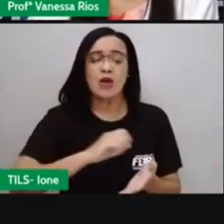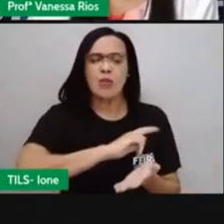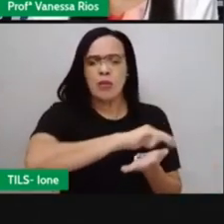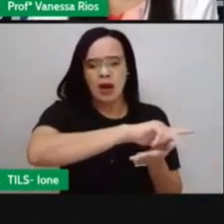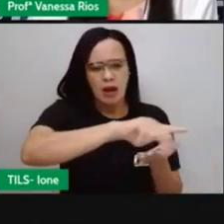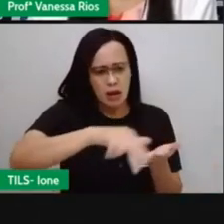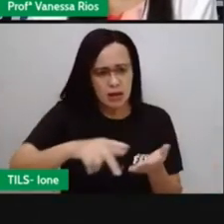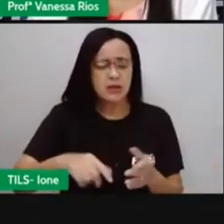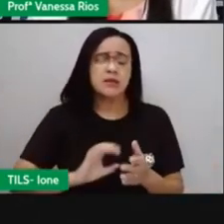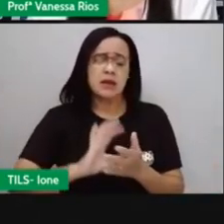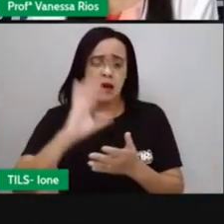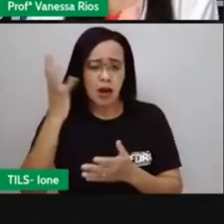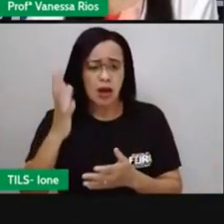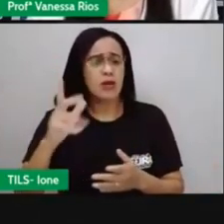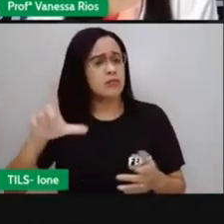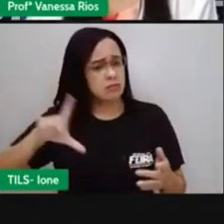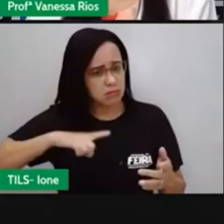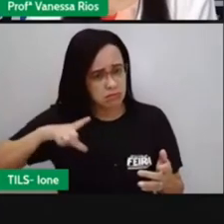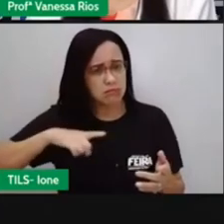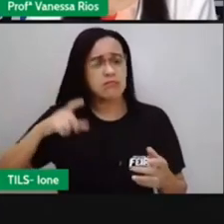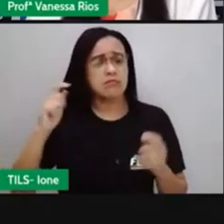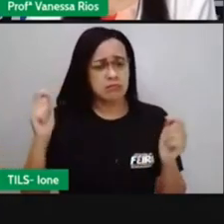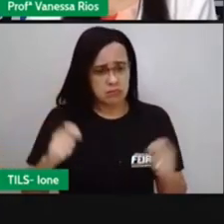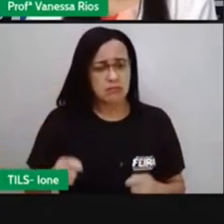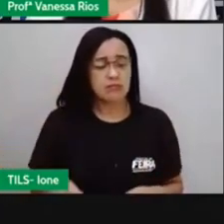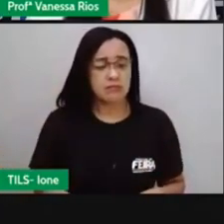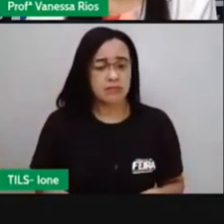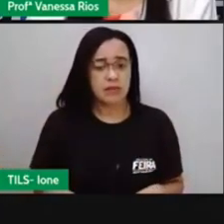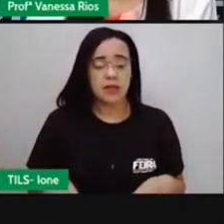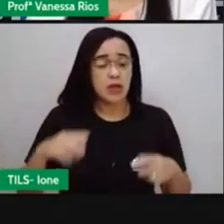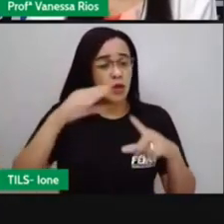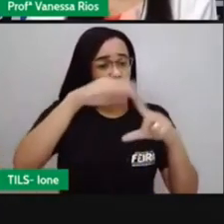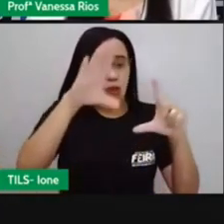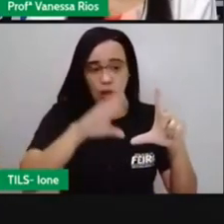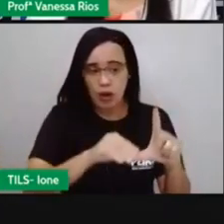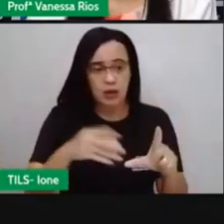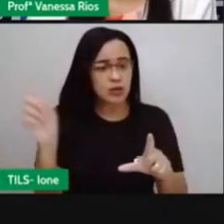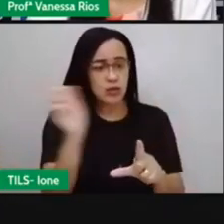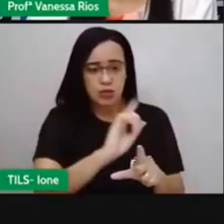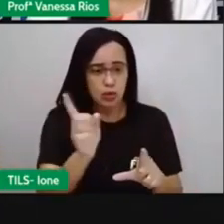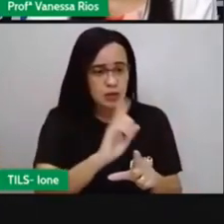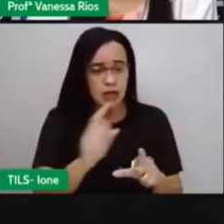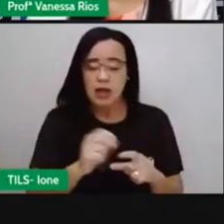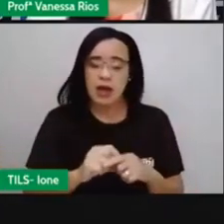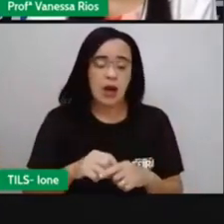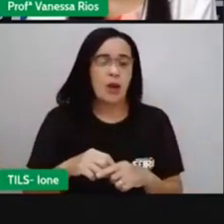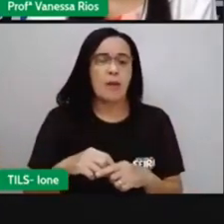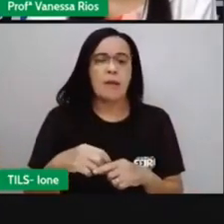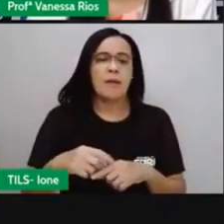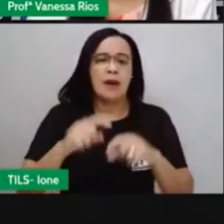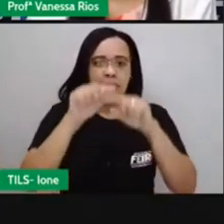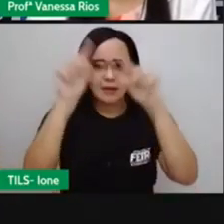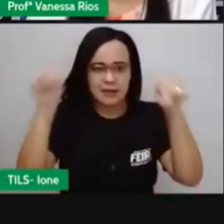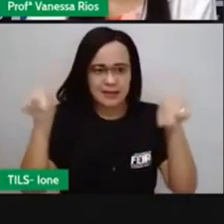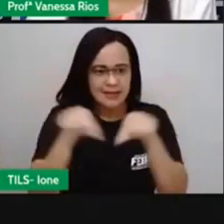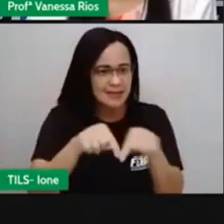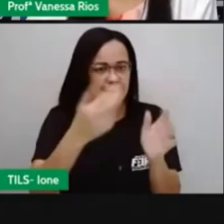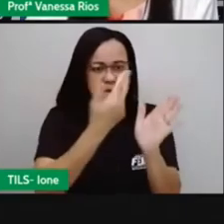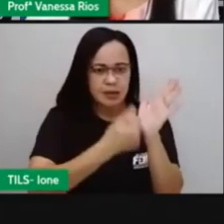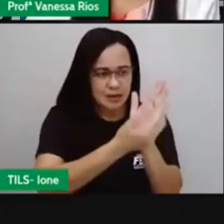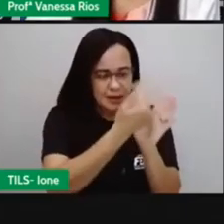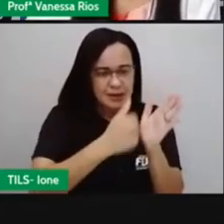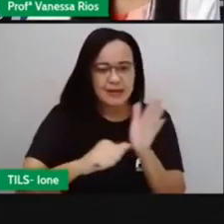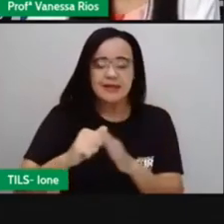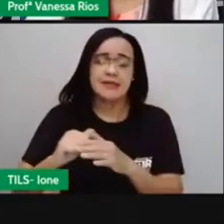gênero textual, cartum, mas quando você observa aí as placas, os símbolos, né? Que são feitos, produzidos